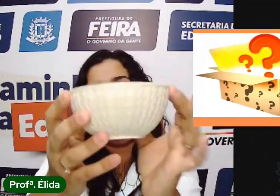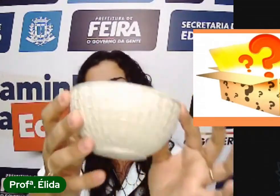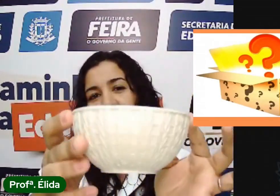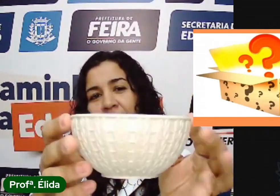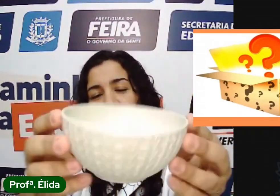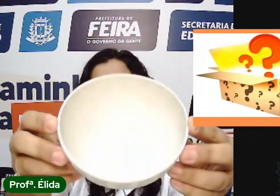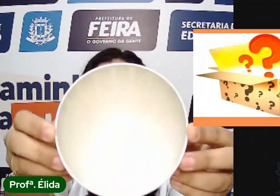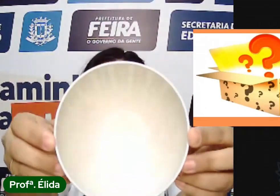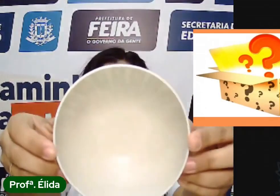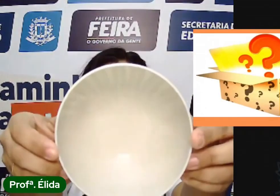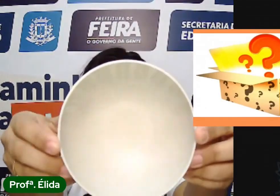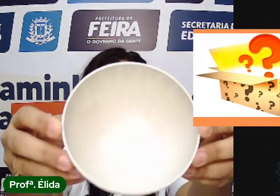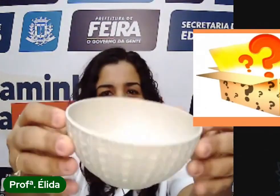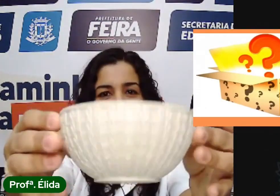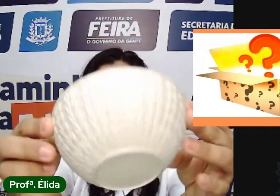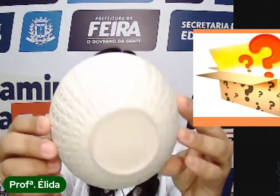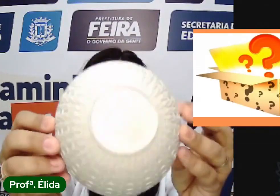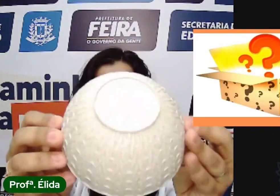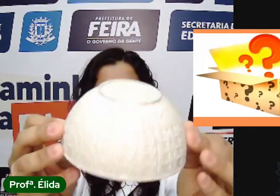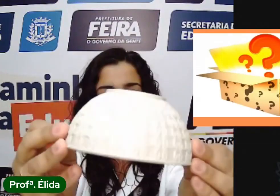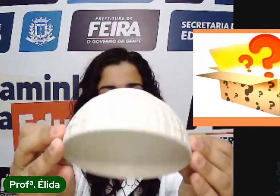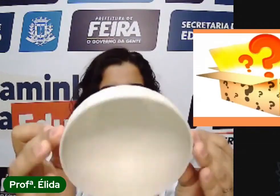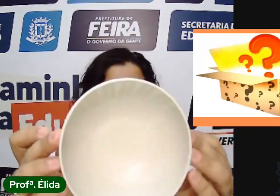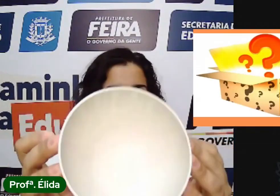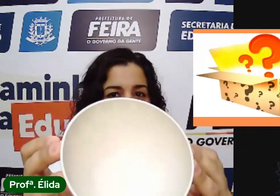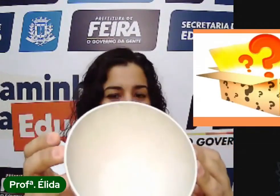Ah! Aqui, olha só!